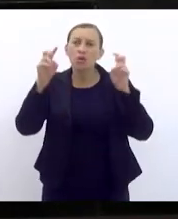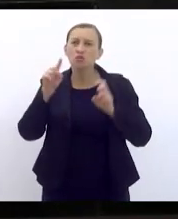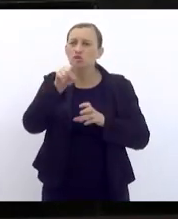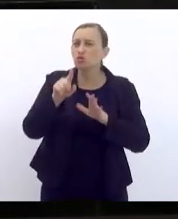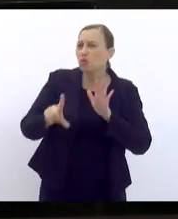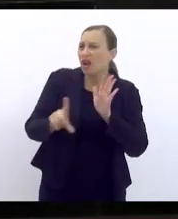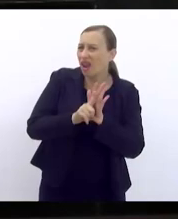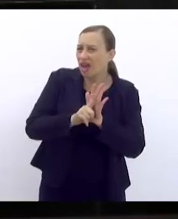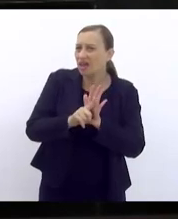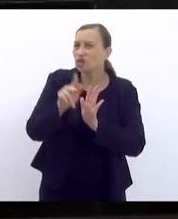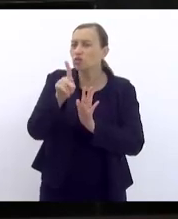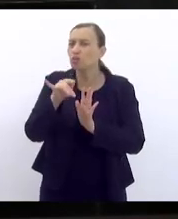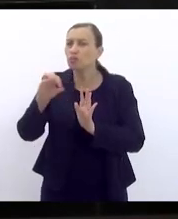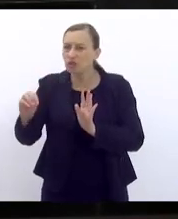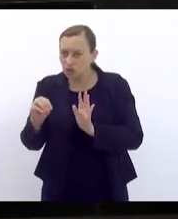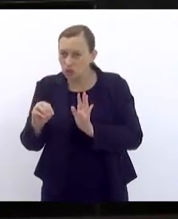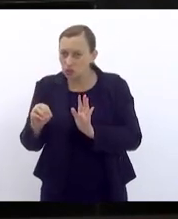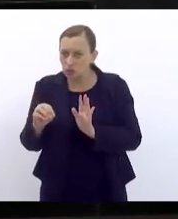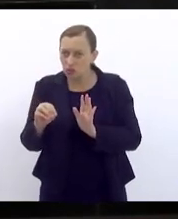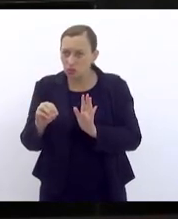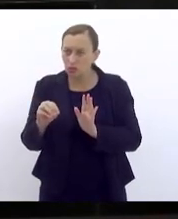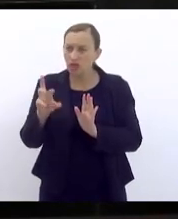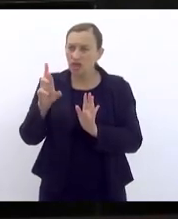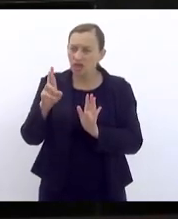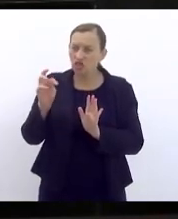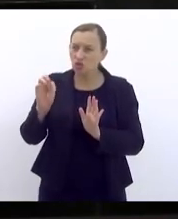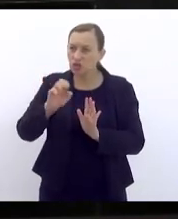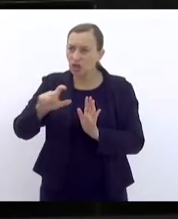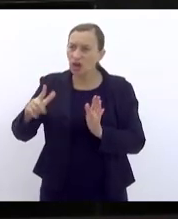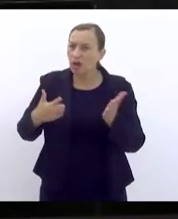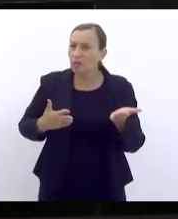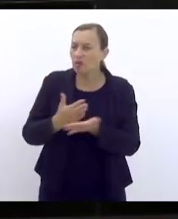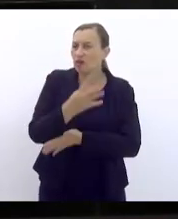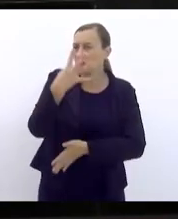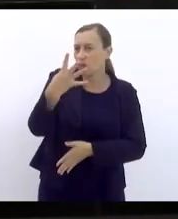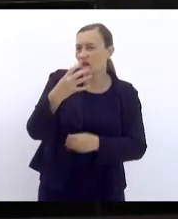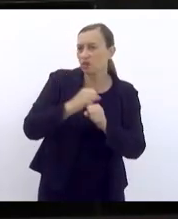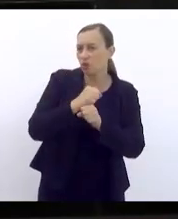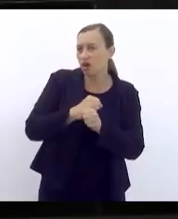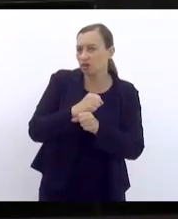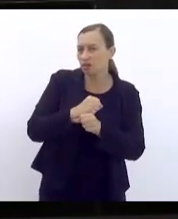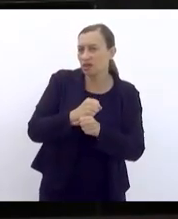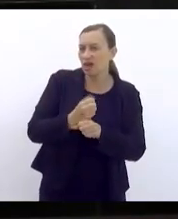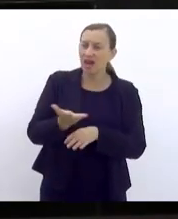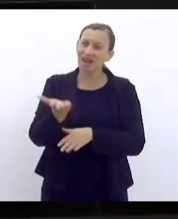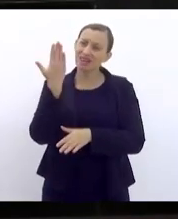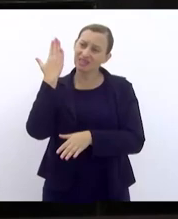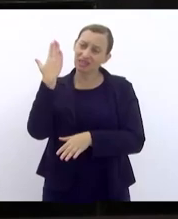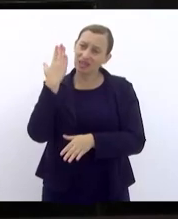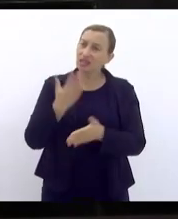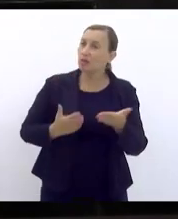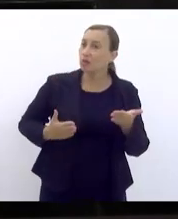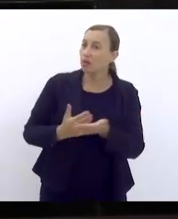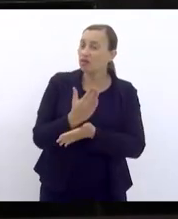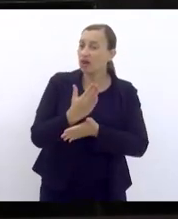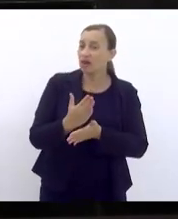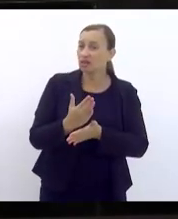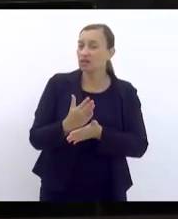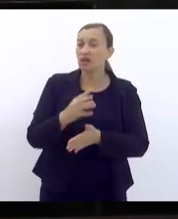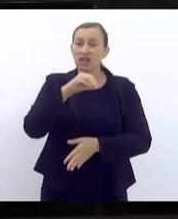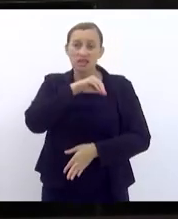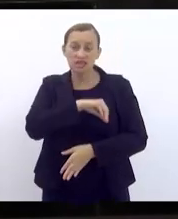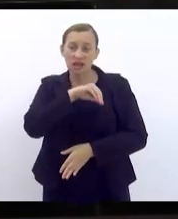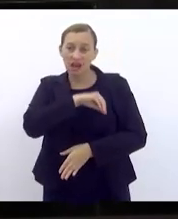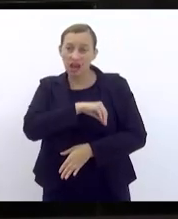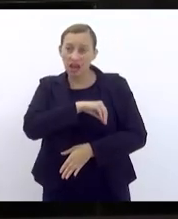lei de piso regional aprovada há quatro anos atrás que está lá, trabalho igual, salário igual. Agora, entra numa empresa, entra numa